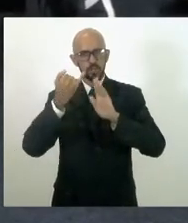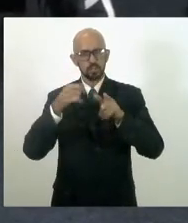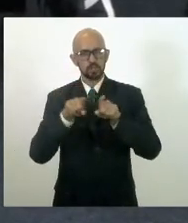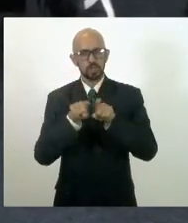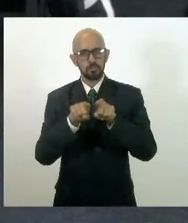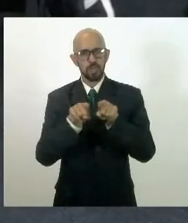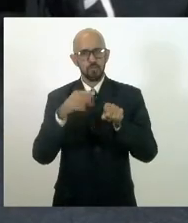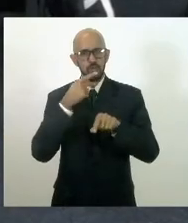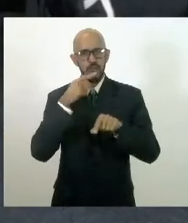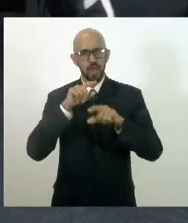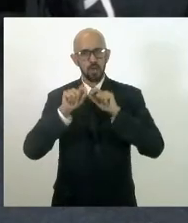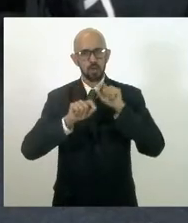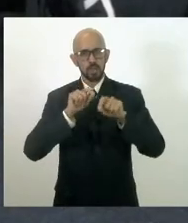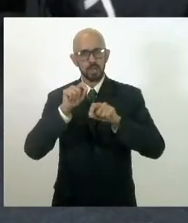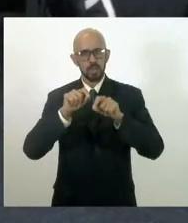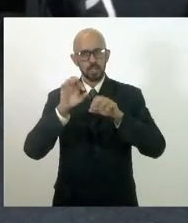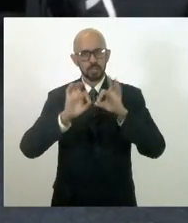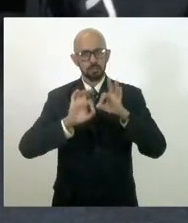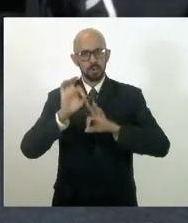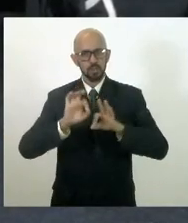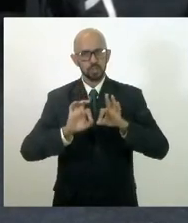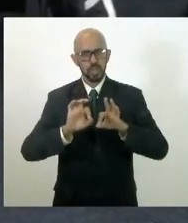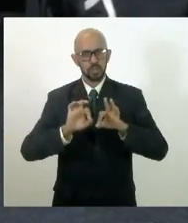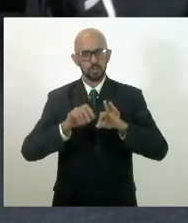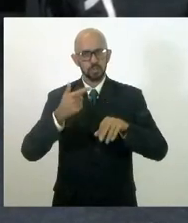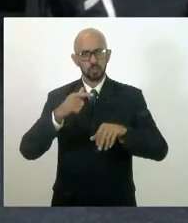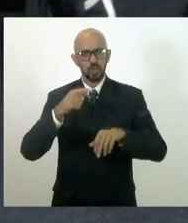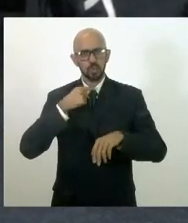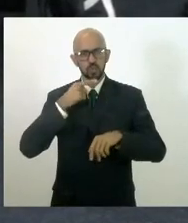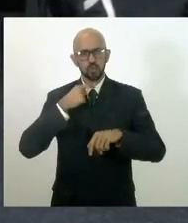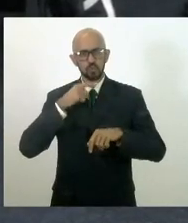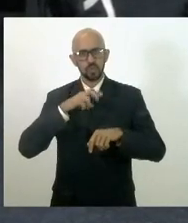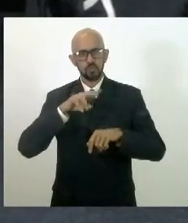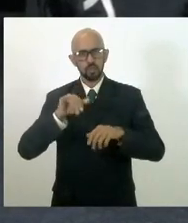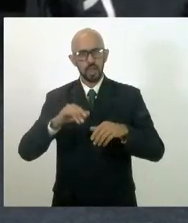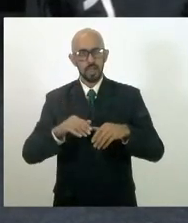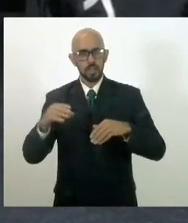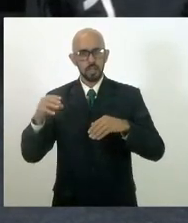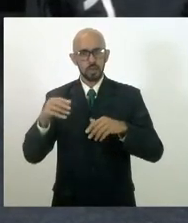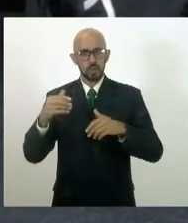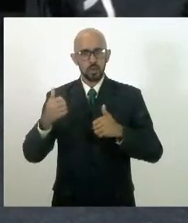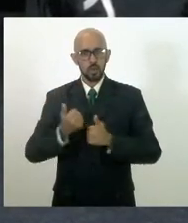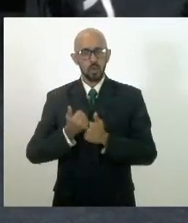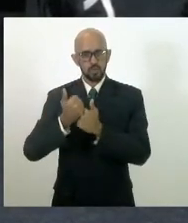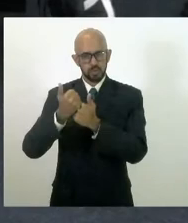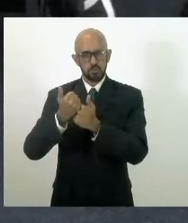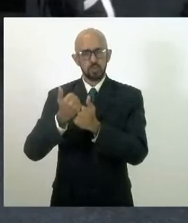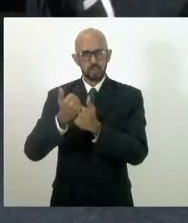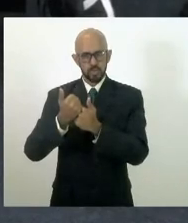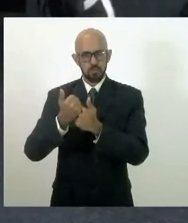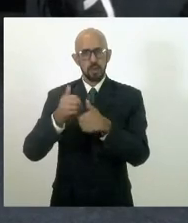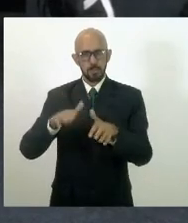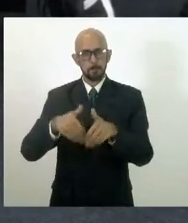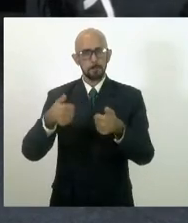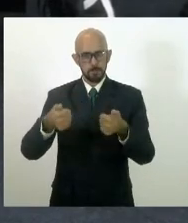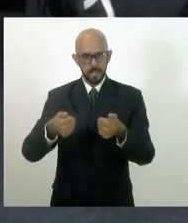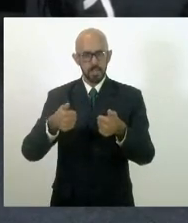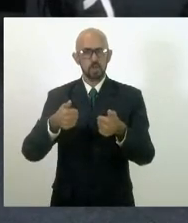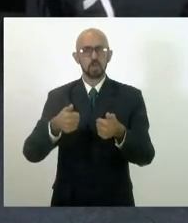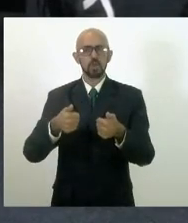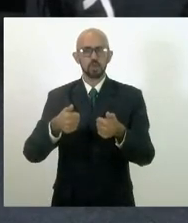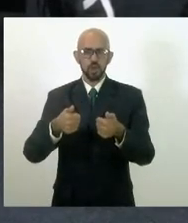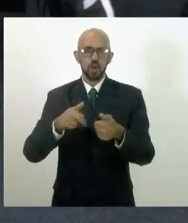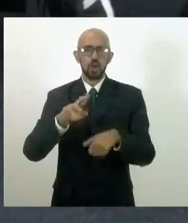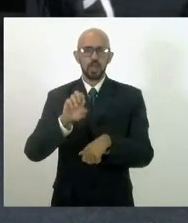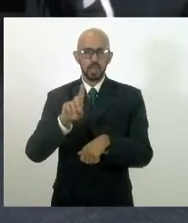que esse projeto, sem dúvida nenhuma, irá contribuir para melhor rede, para construir uma